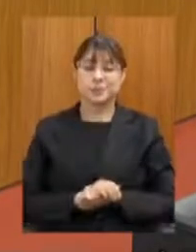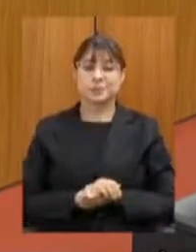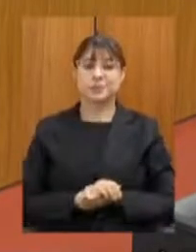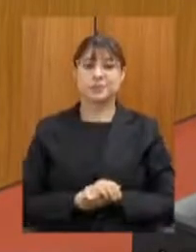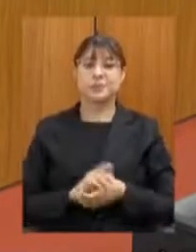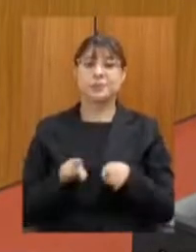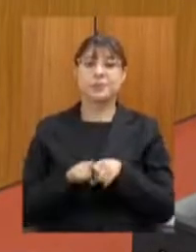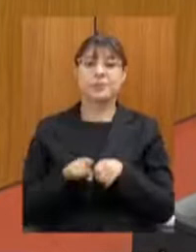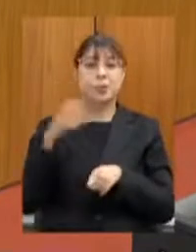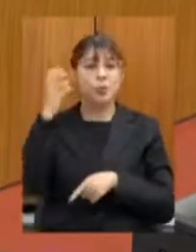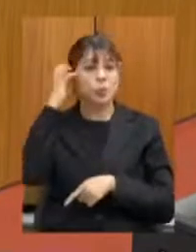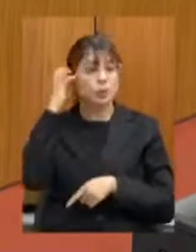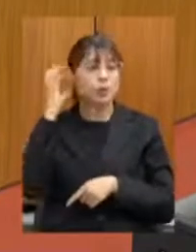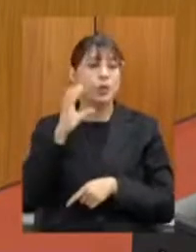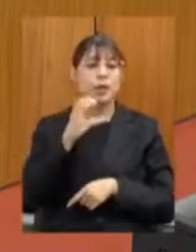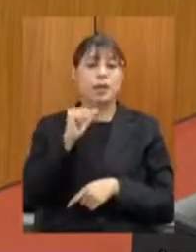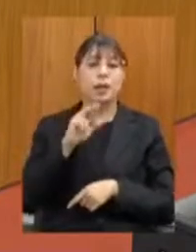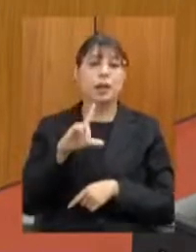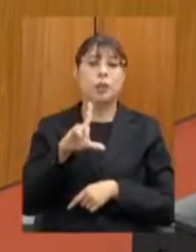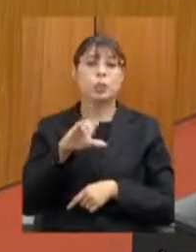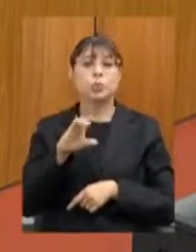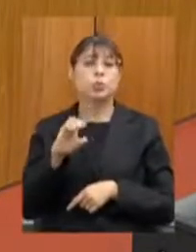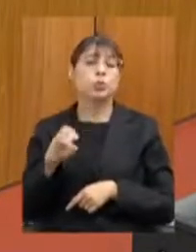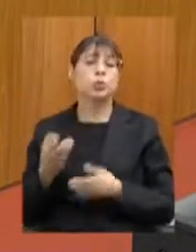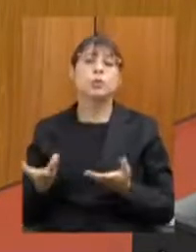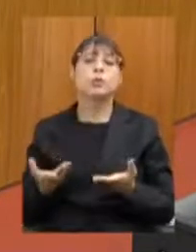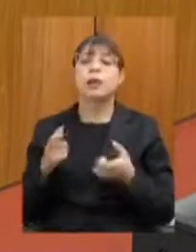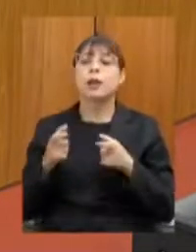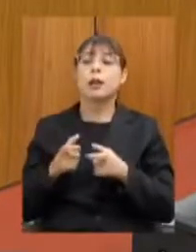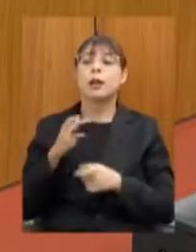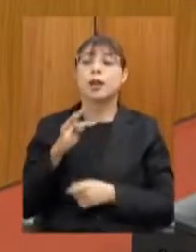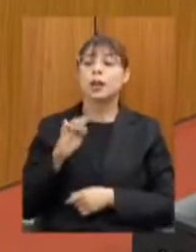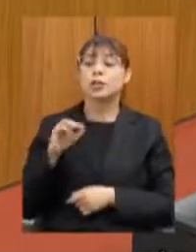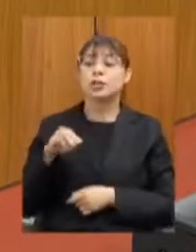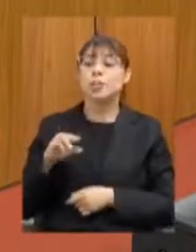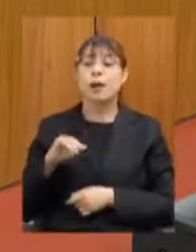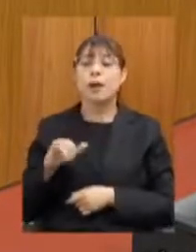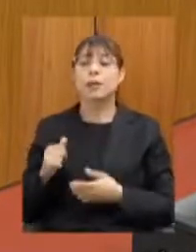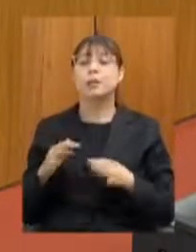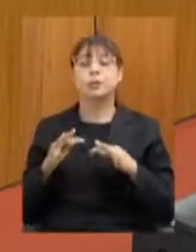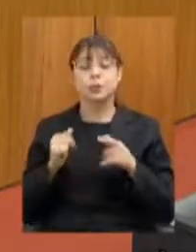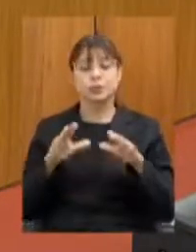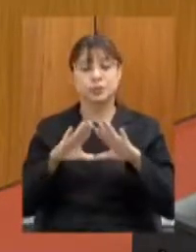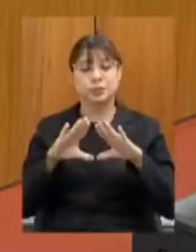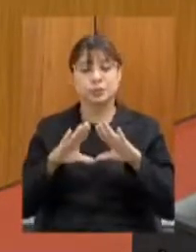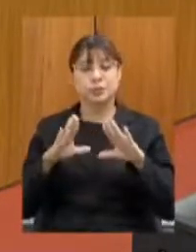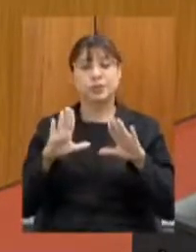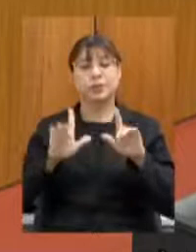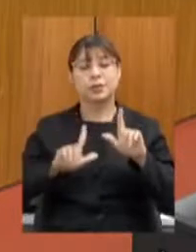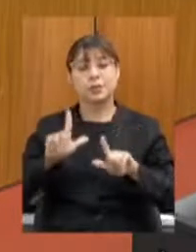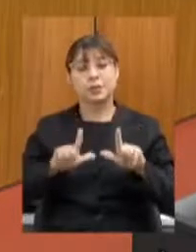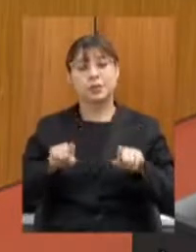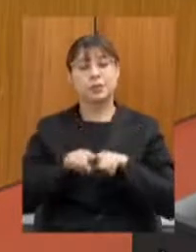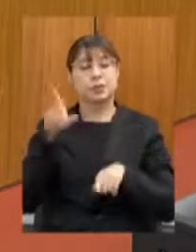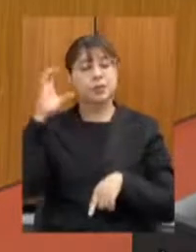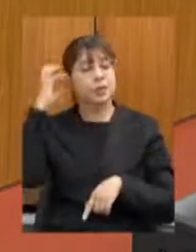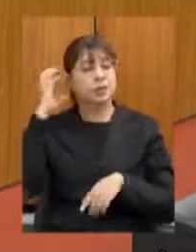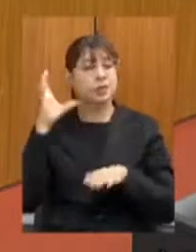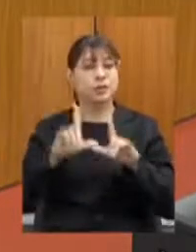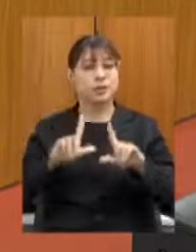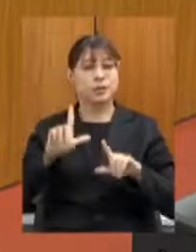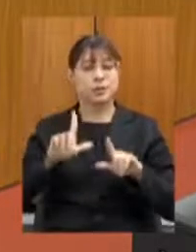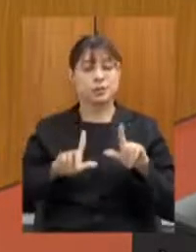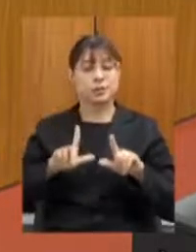operador de som Carlúcio cadê o Tim Maia Carlúcio queremos agradecer toda a TV assembleia também a rádio assembleia